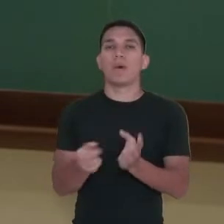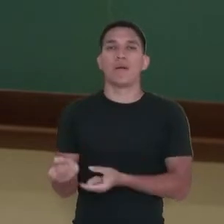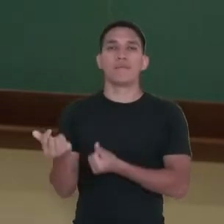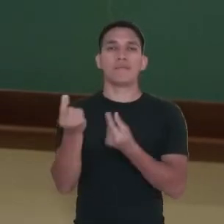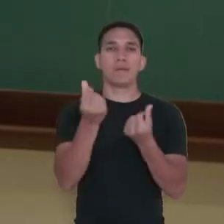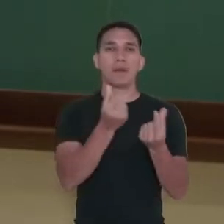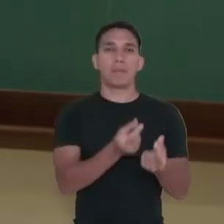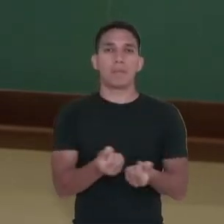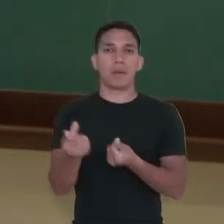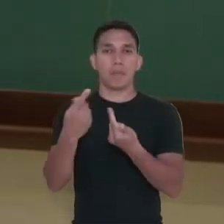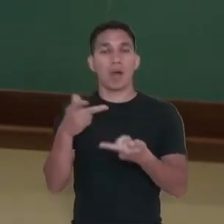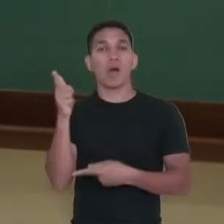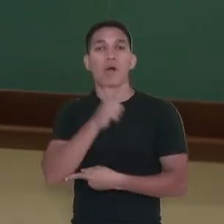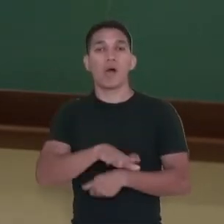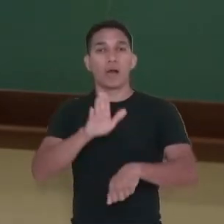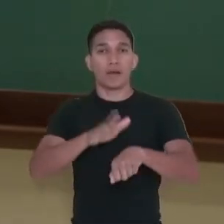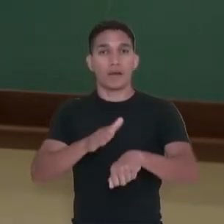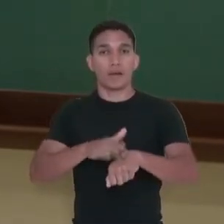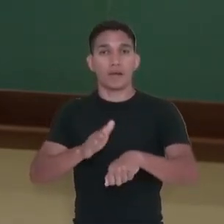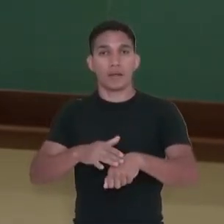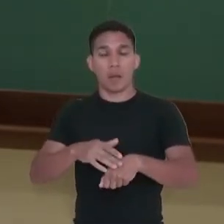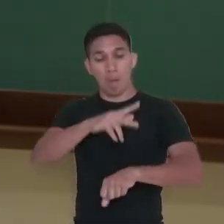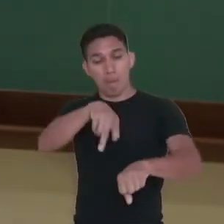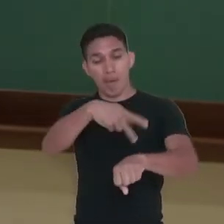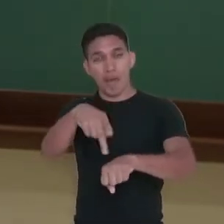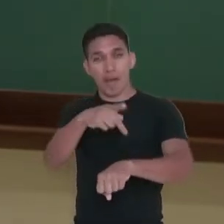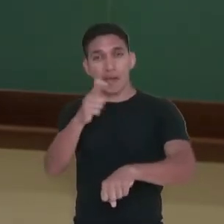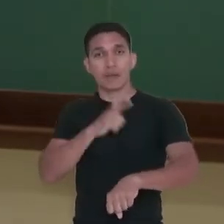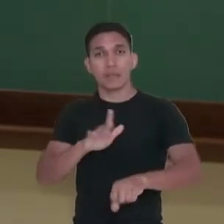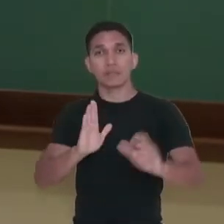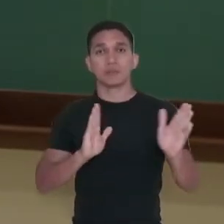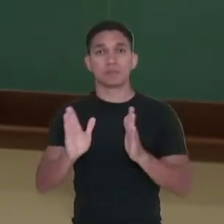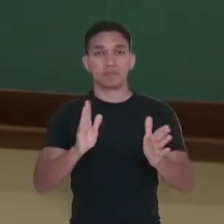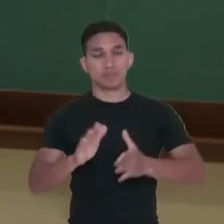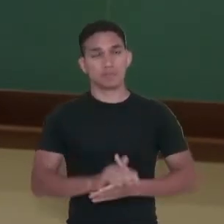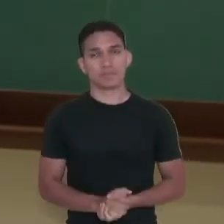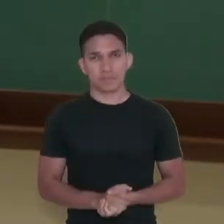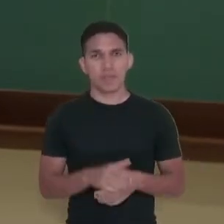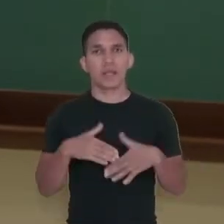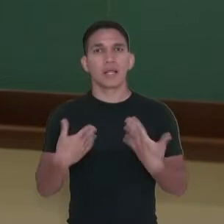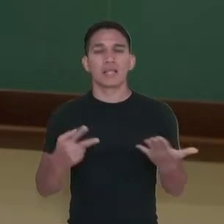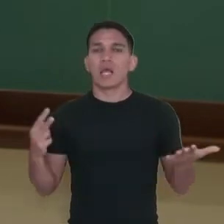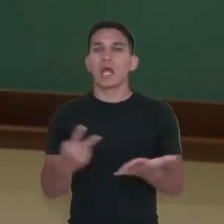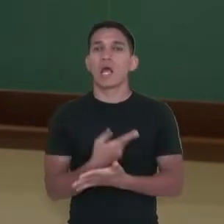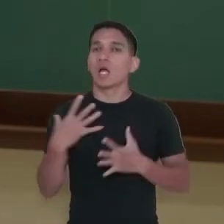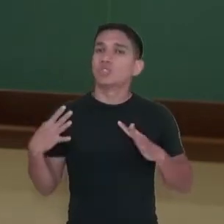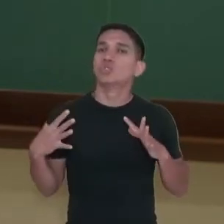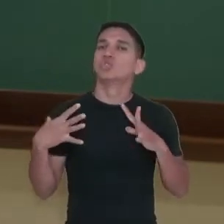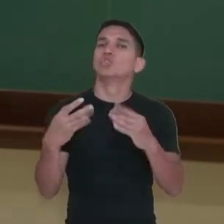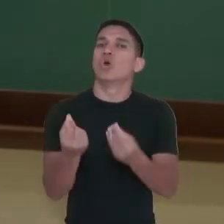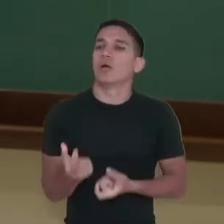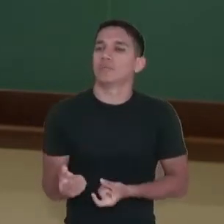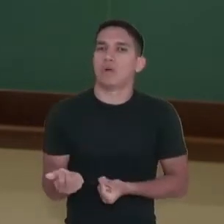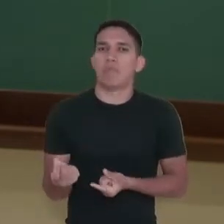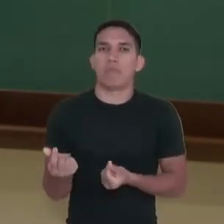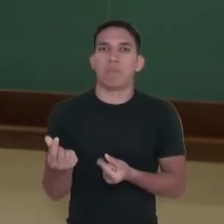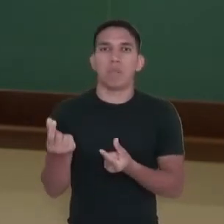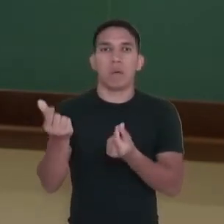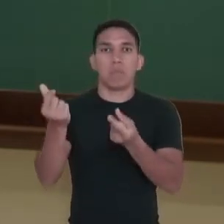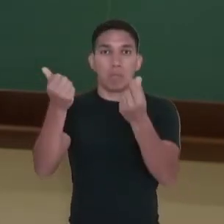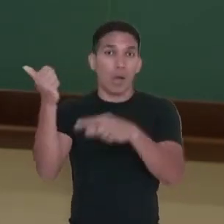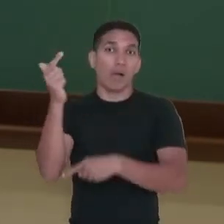da produção de riquezas de um país num determinado período. Então toda a riqueza produzida